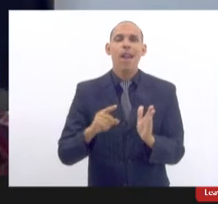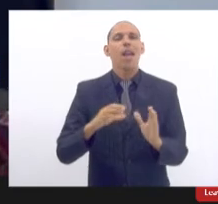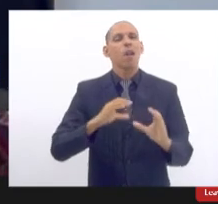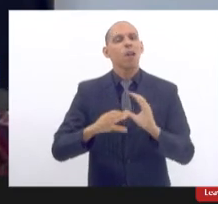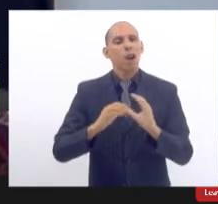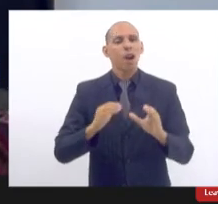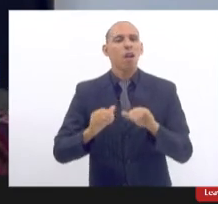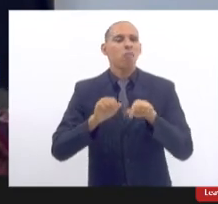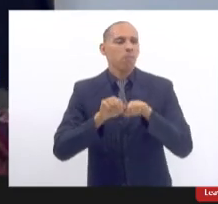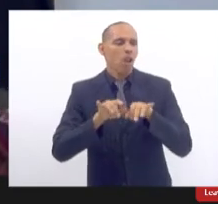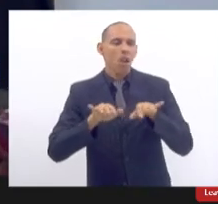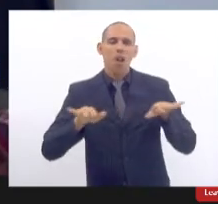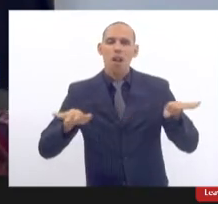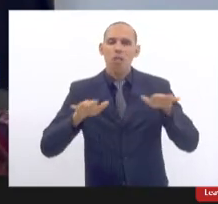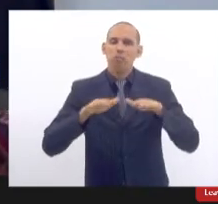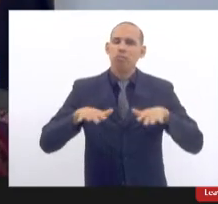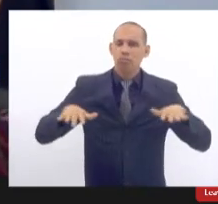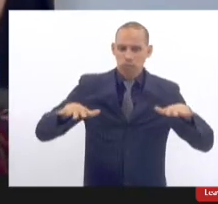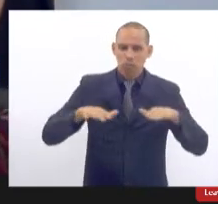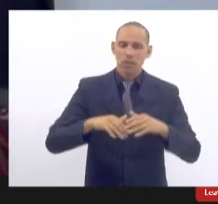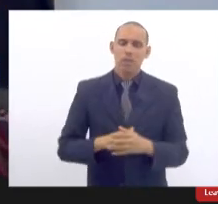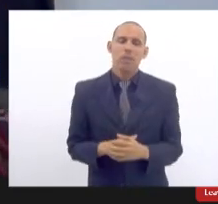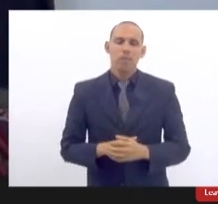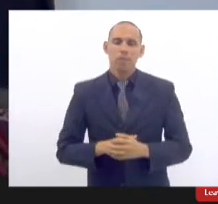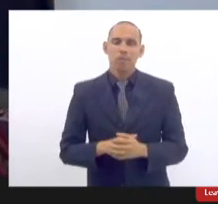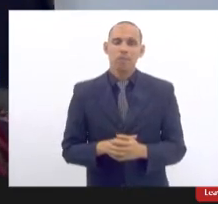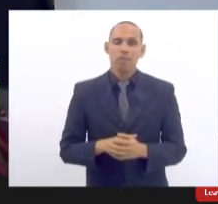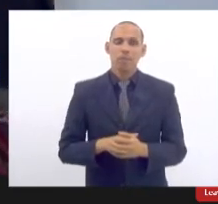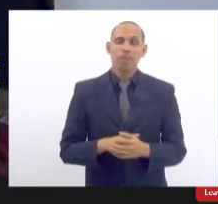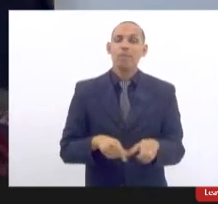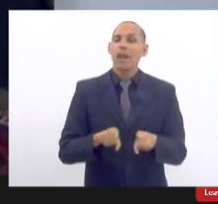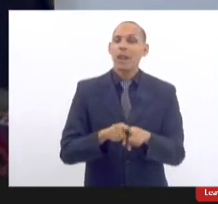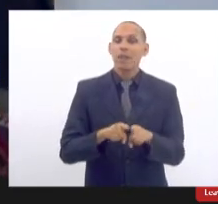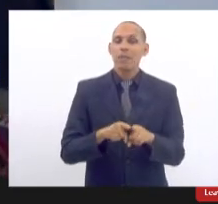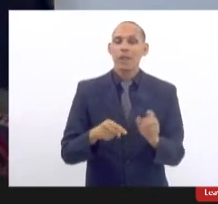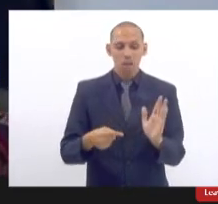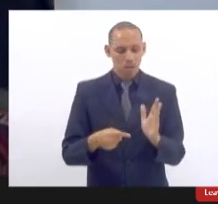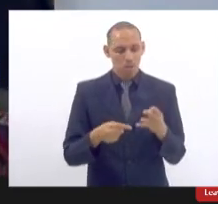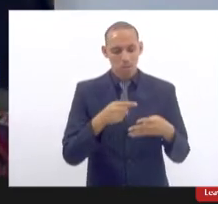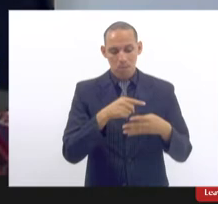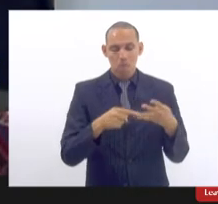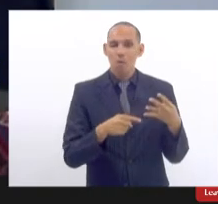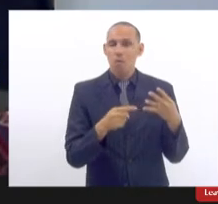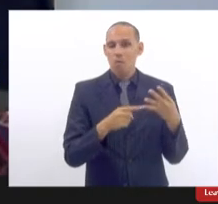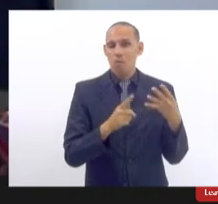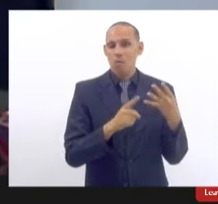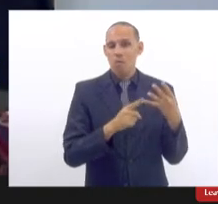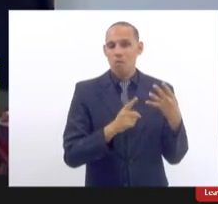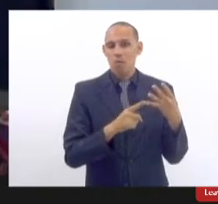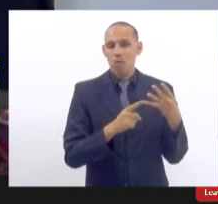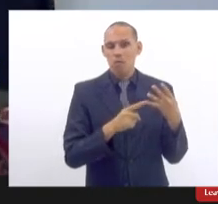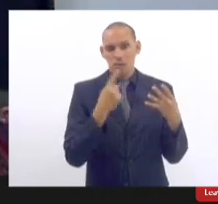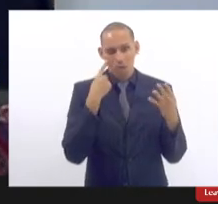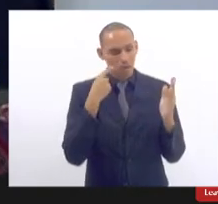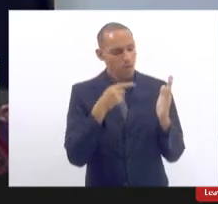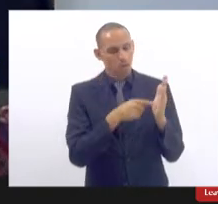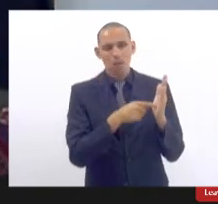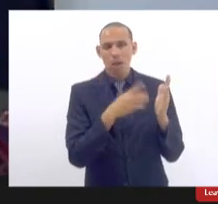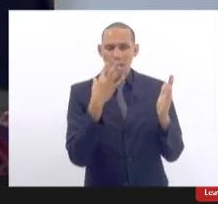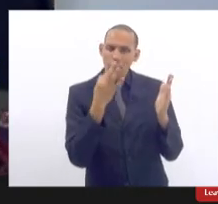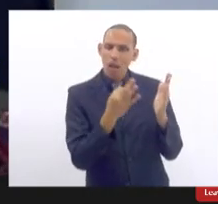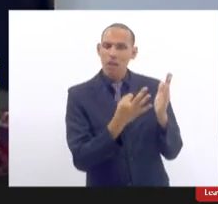comunicação que é uma coisa mais ampla e por fim o ponto 4 doutora Kitt chama a atenção de uma